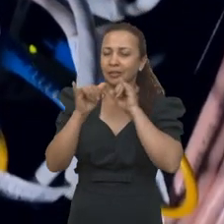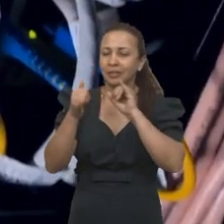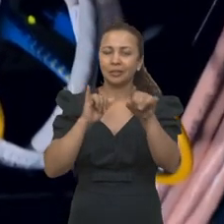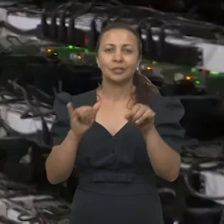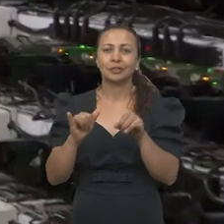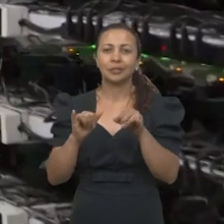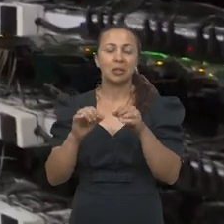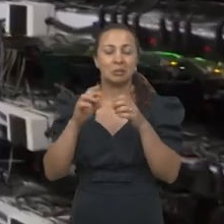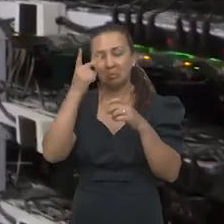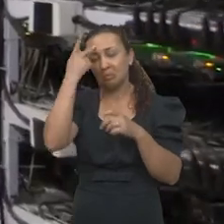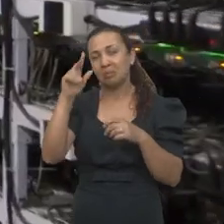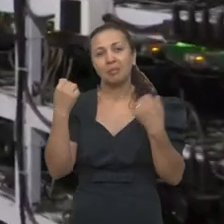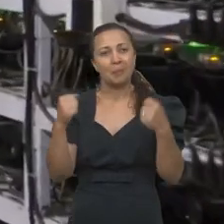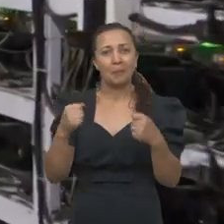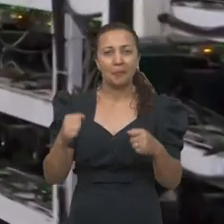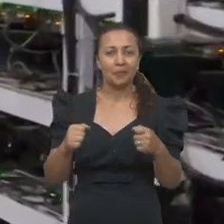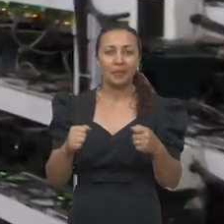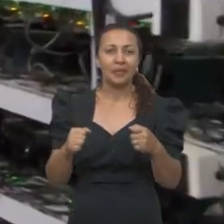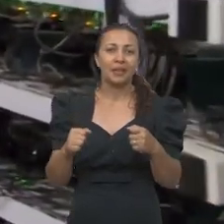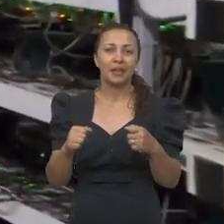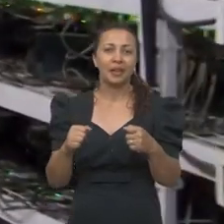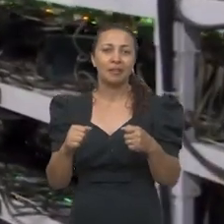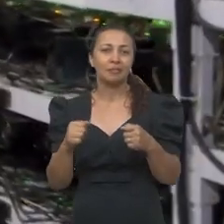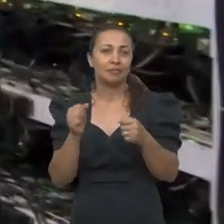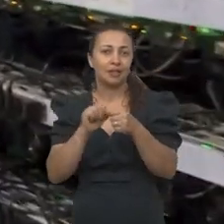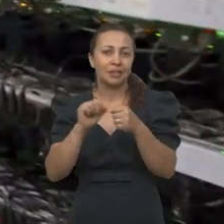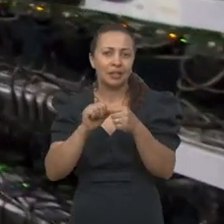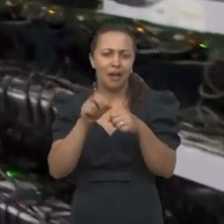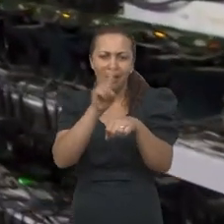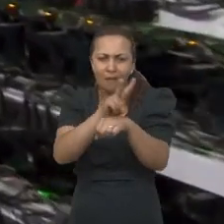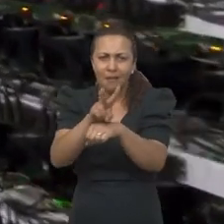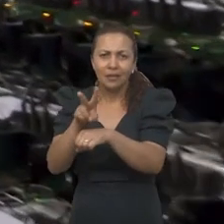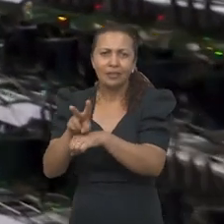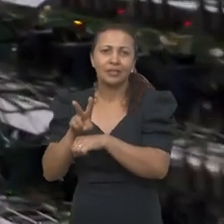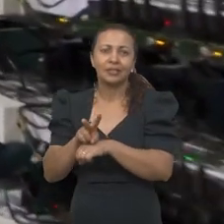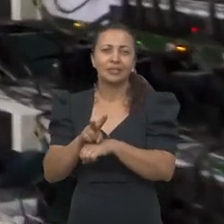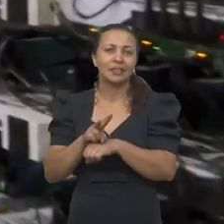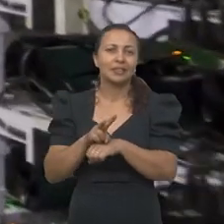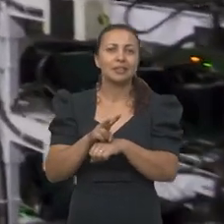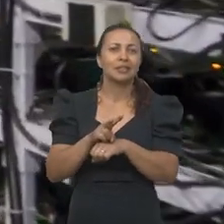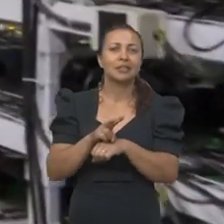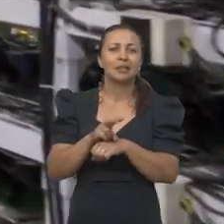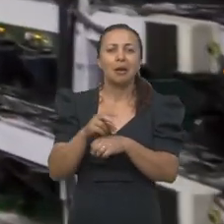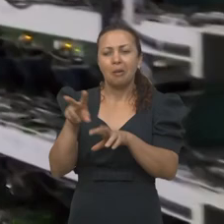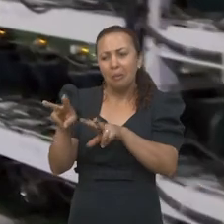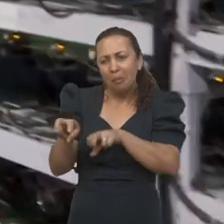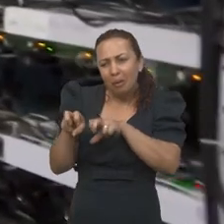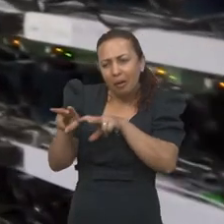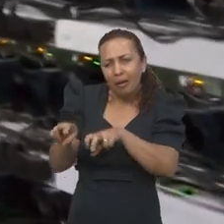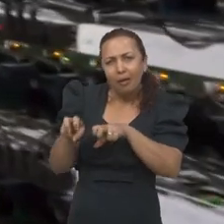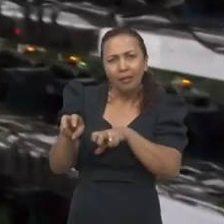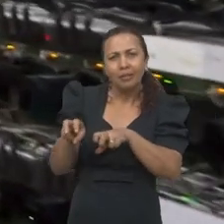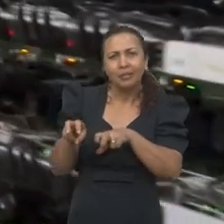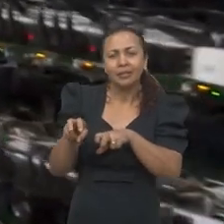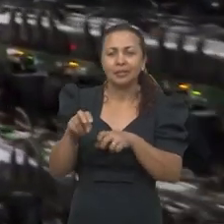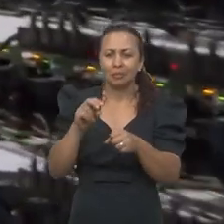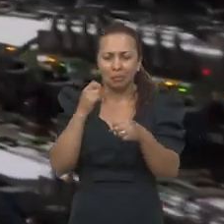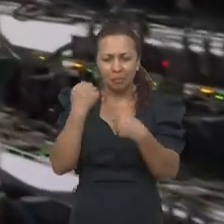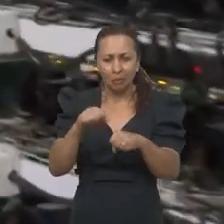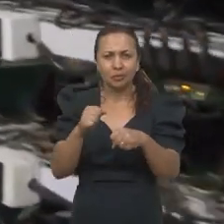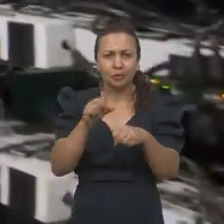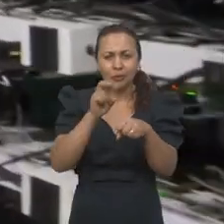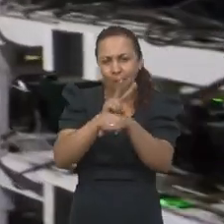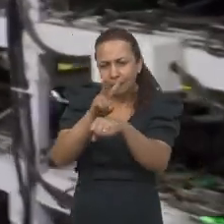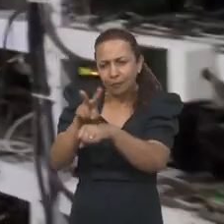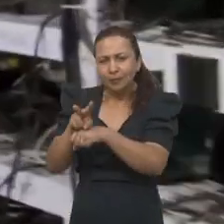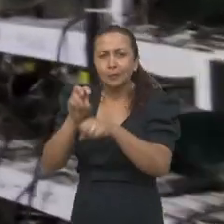Energia elétrica, enfim. Pra poderem fiscalizar, digamos assim, que são os mineradores, Eles podem fiscalizar o